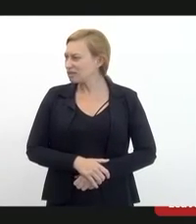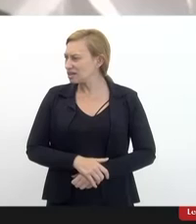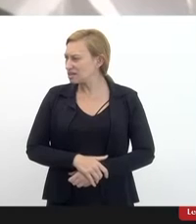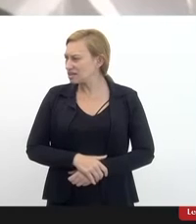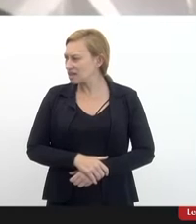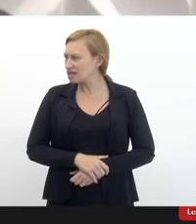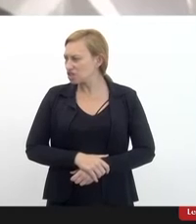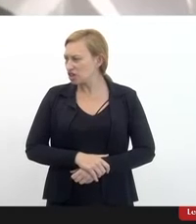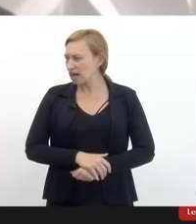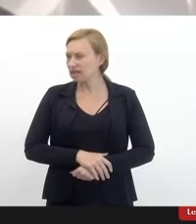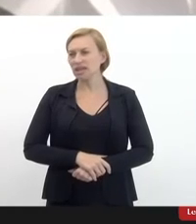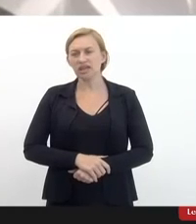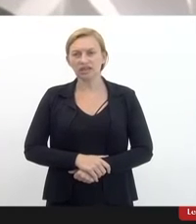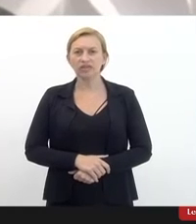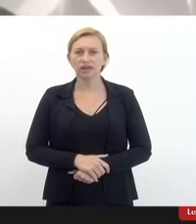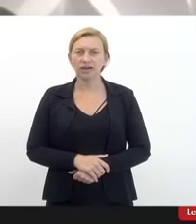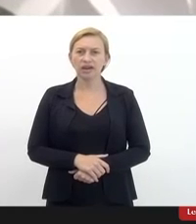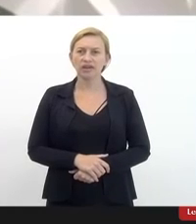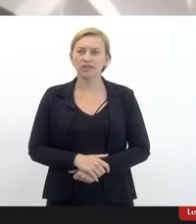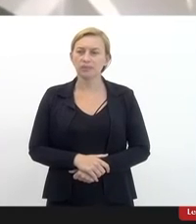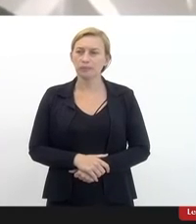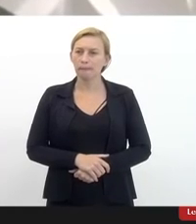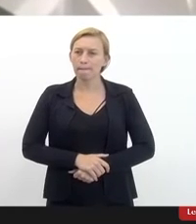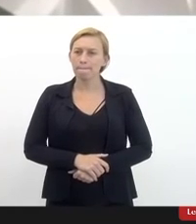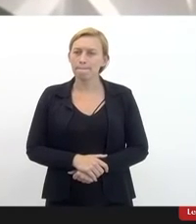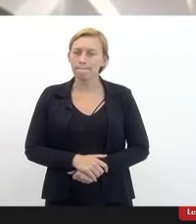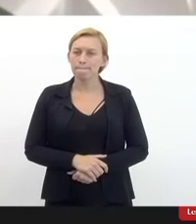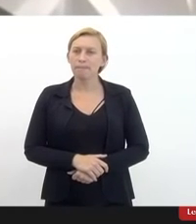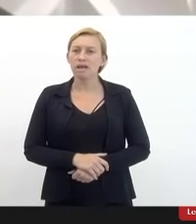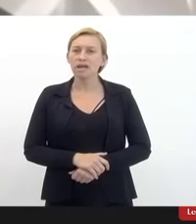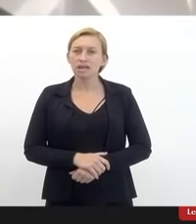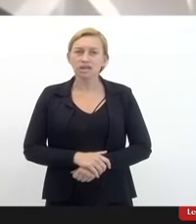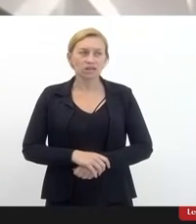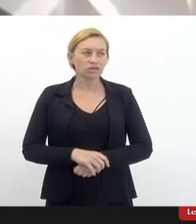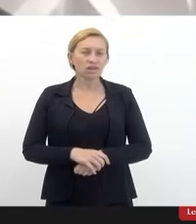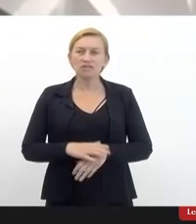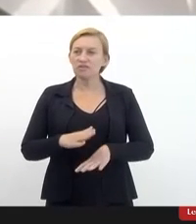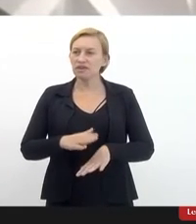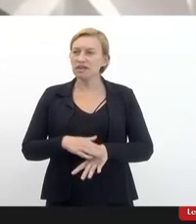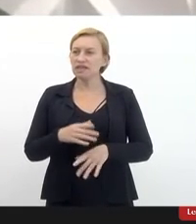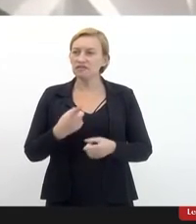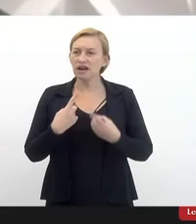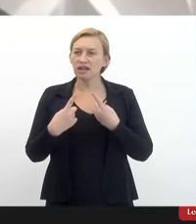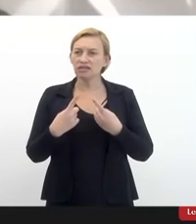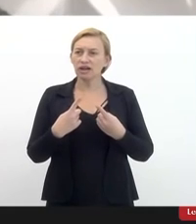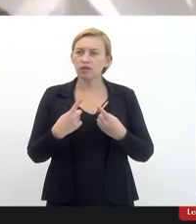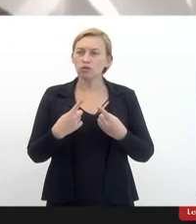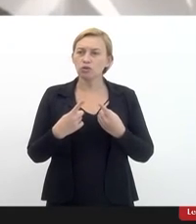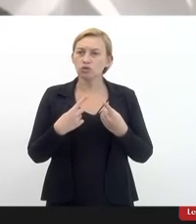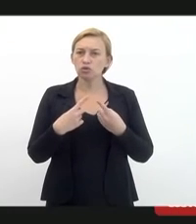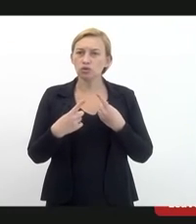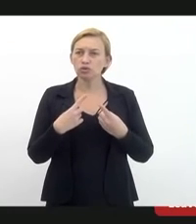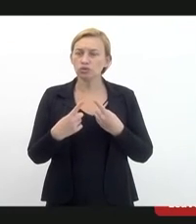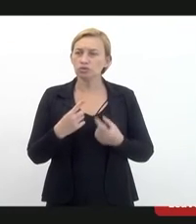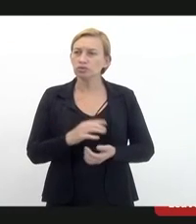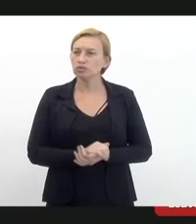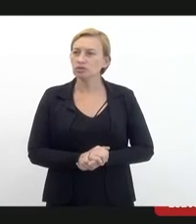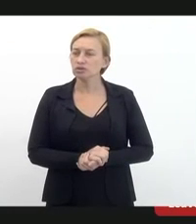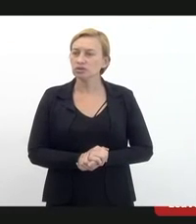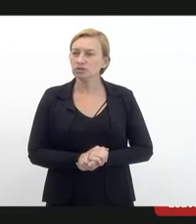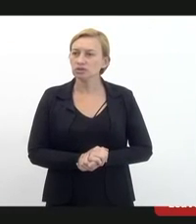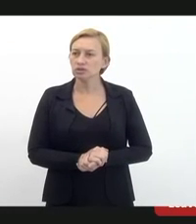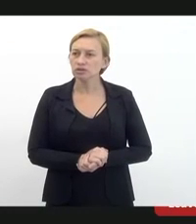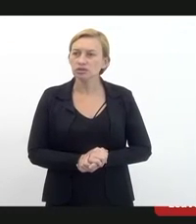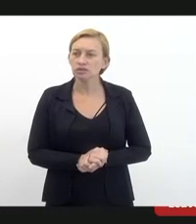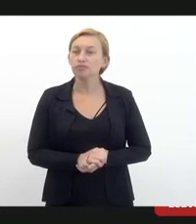anotadas aqui é indago se alguém mais gostaria de fazer alguma ponderação olha deputado